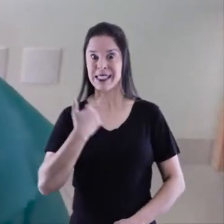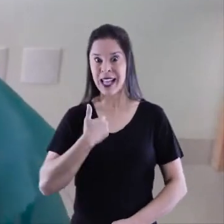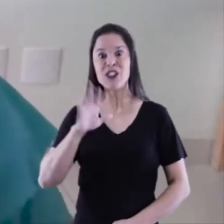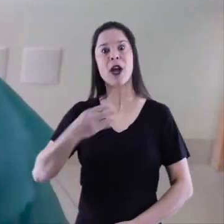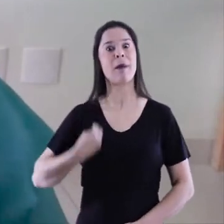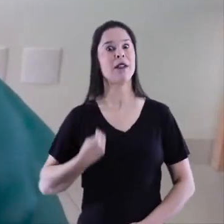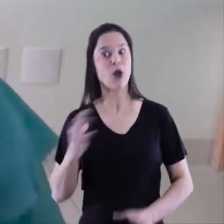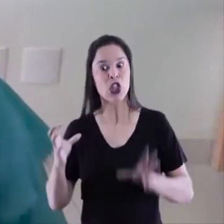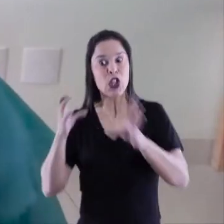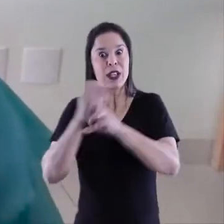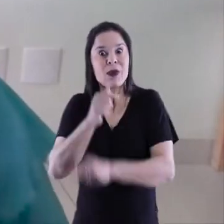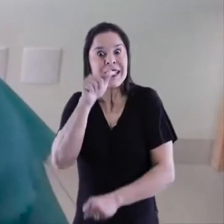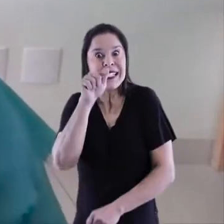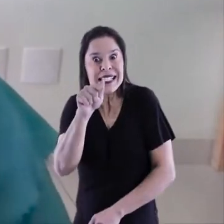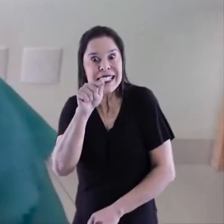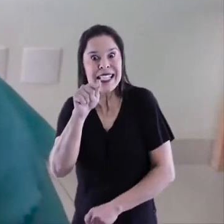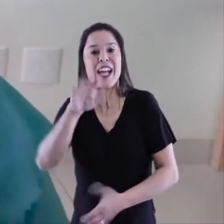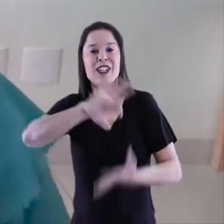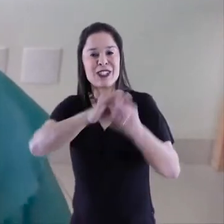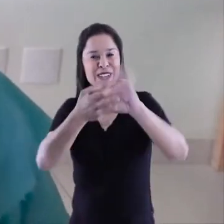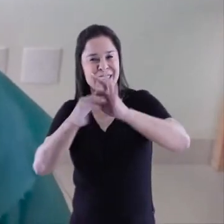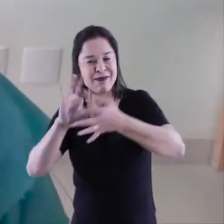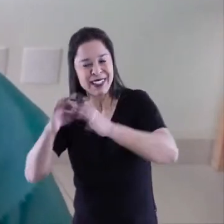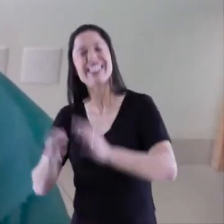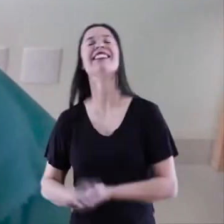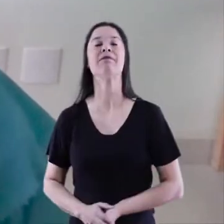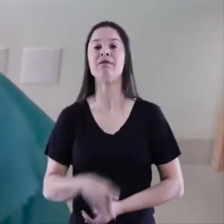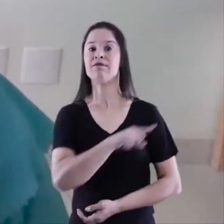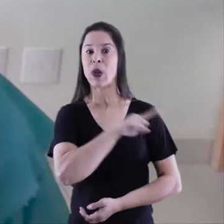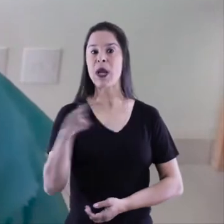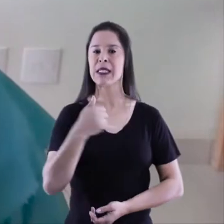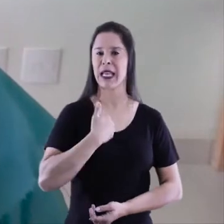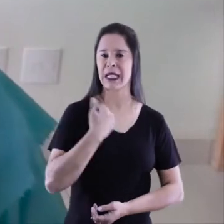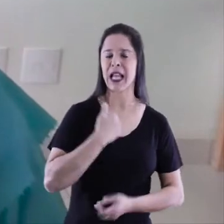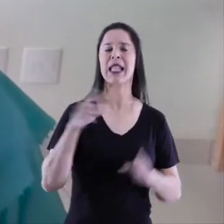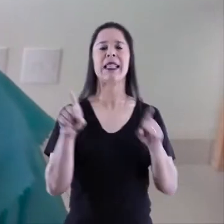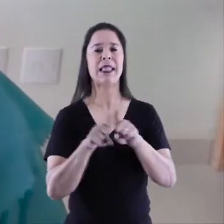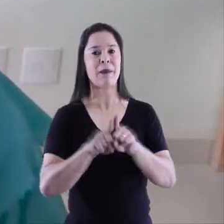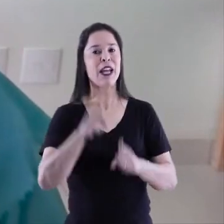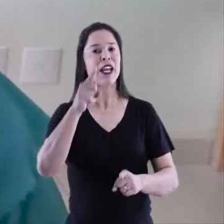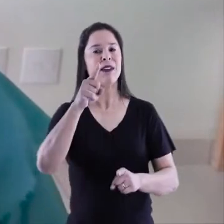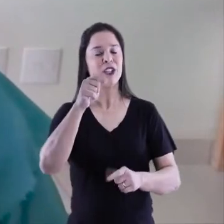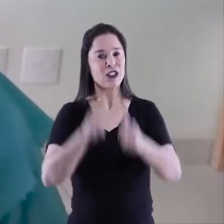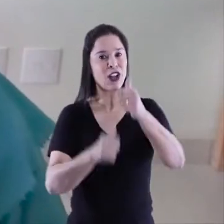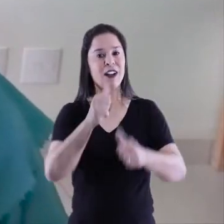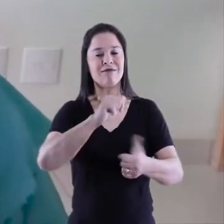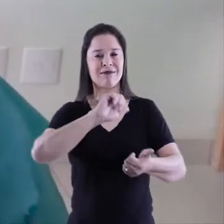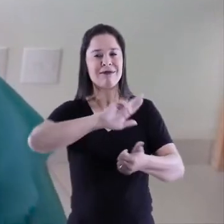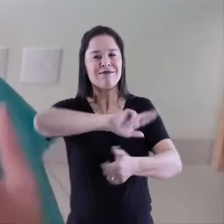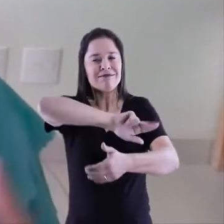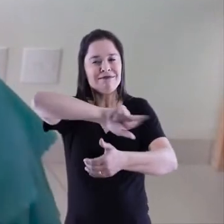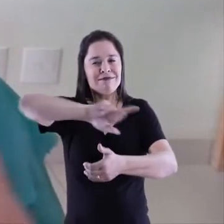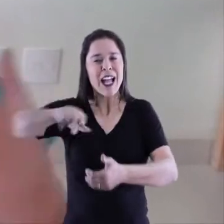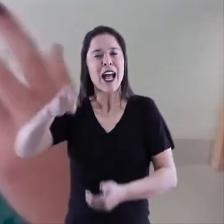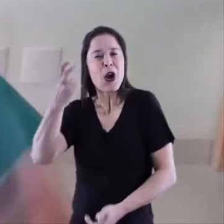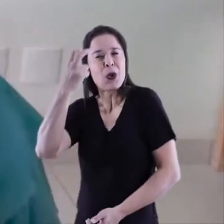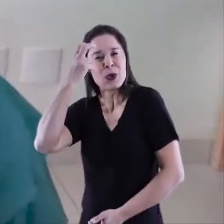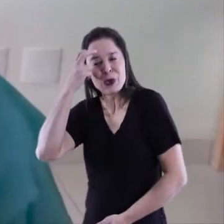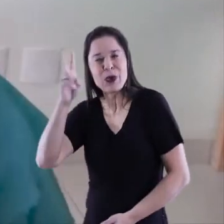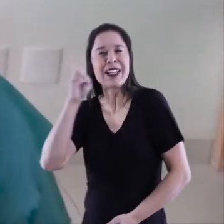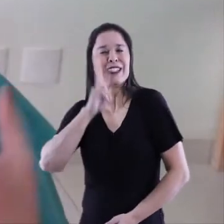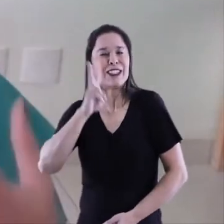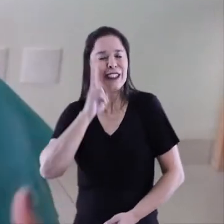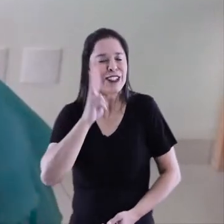participou de 7 edições dos Jogos Olímpicos. Além desse fato da idade, os Jogos também contam com uma diversidade de culturas e